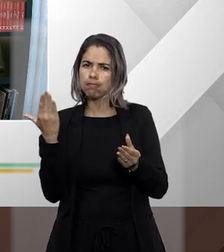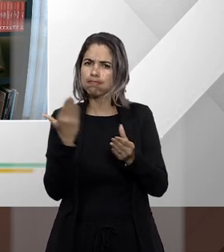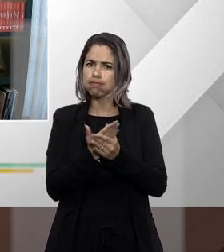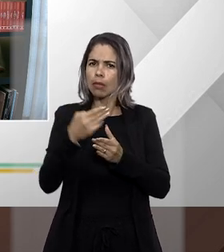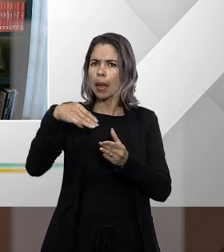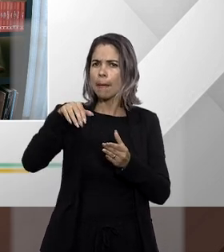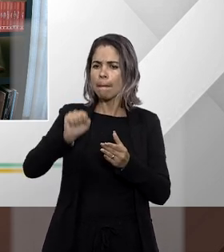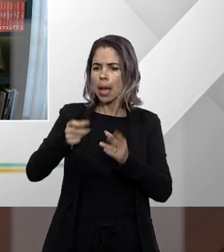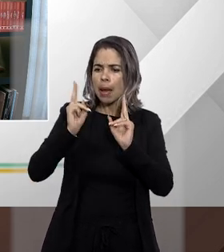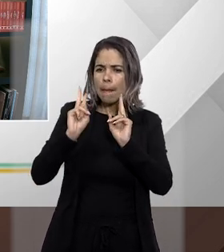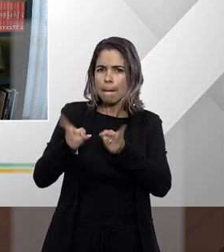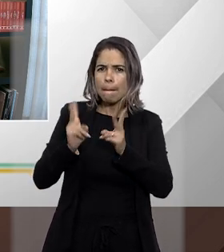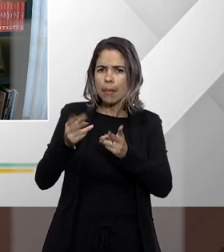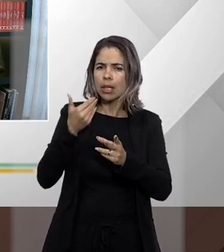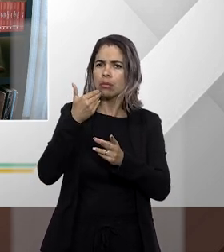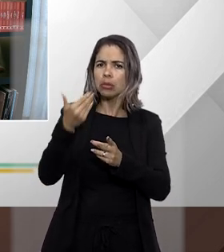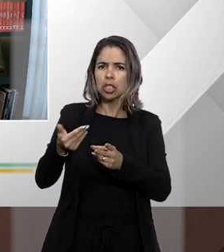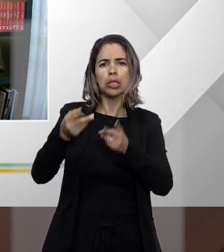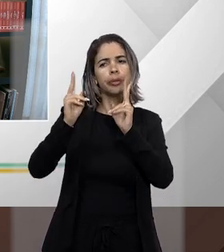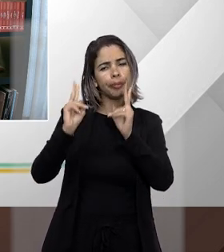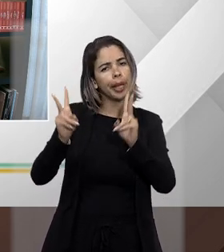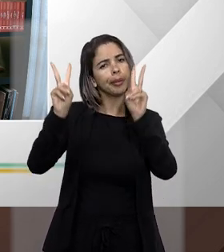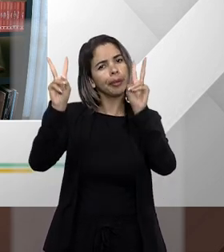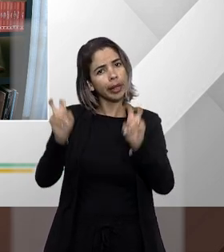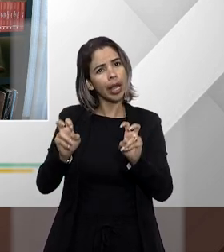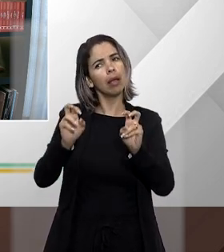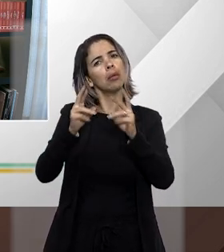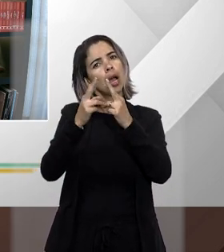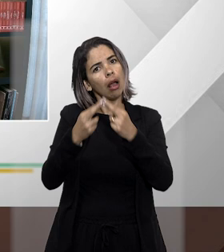cabe a renovação do mesmo mandado de segurança